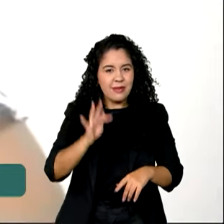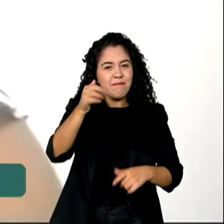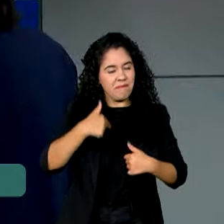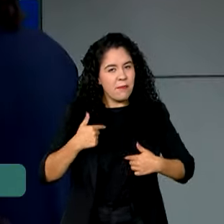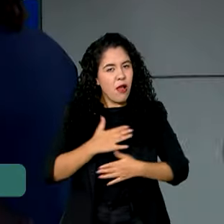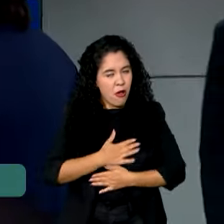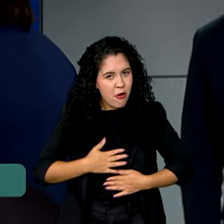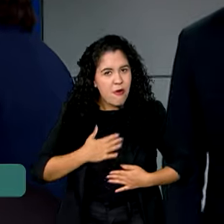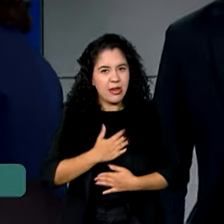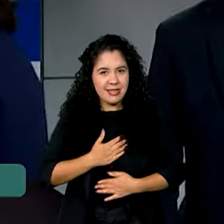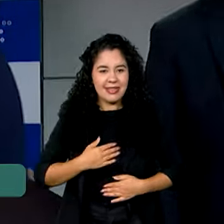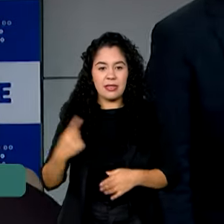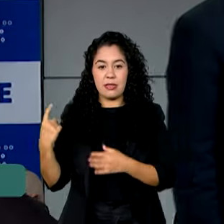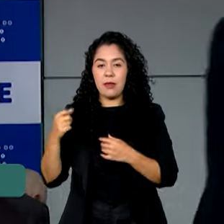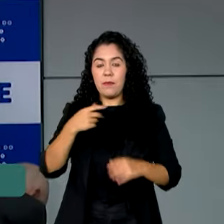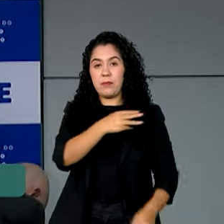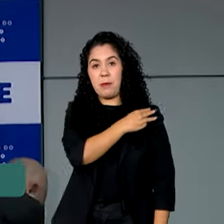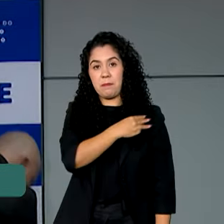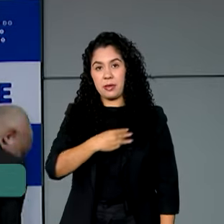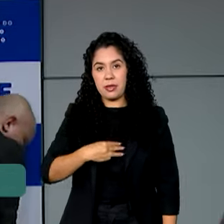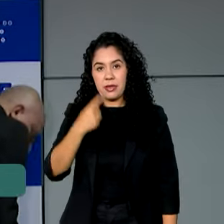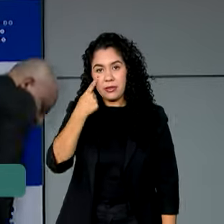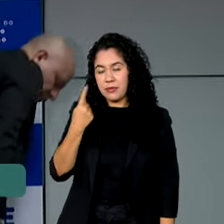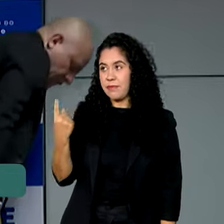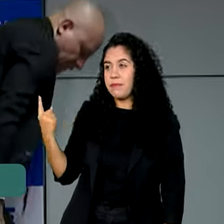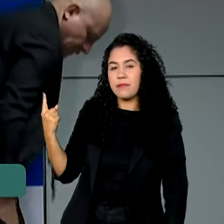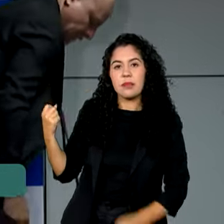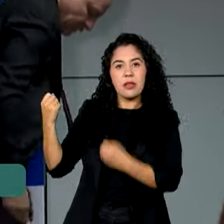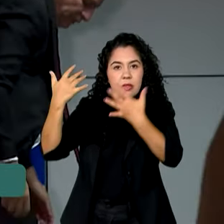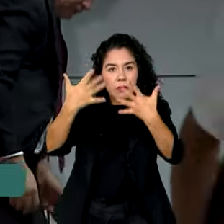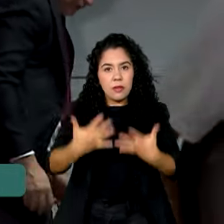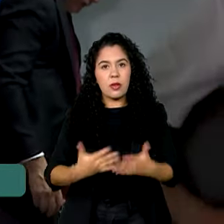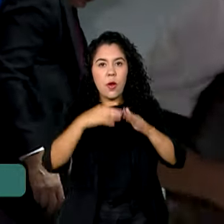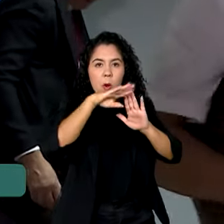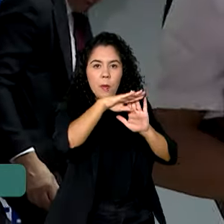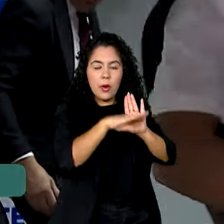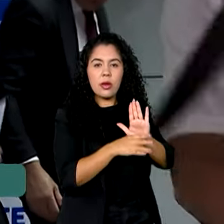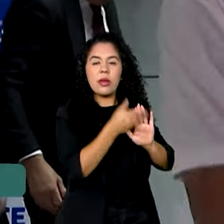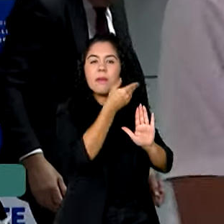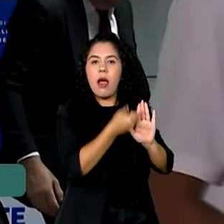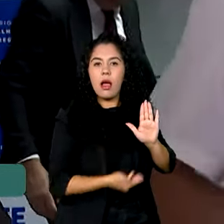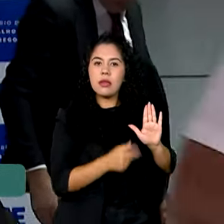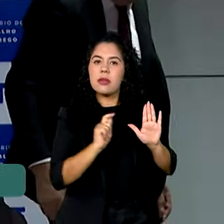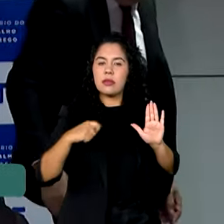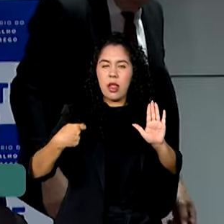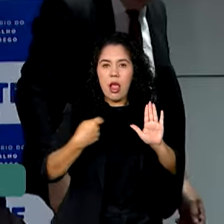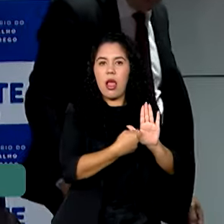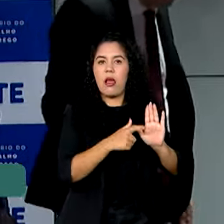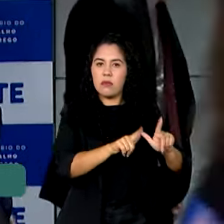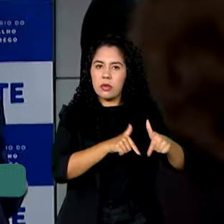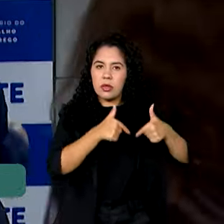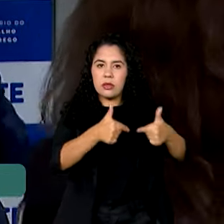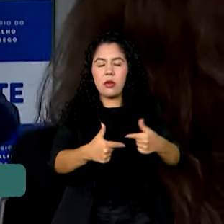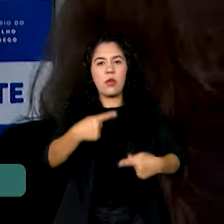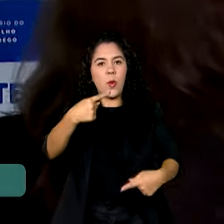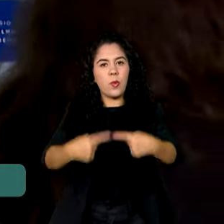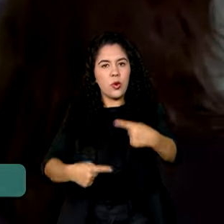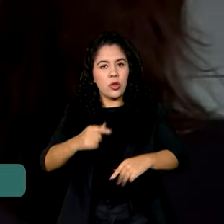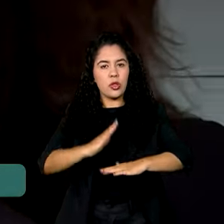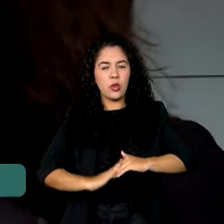gostando. O ministro Luiz Marinho destacou que o programa Manuel Quirino é mais uma frente da política de